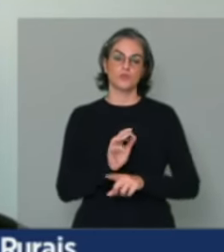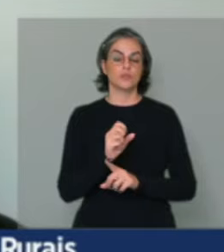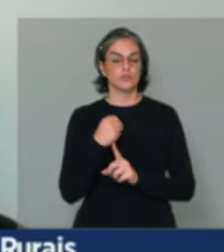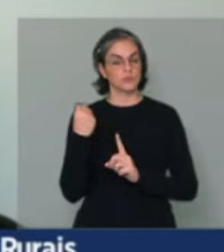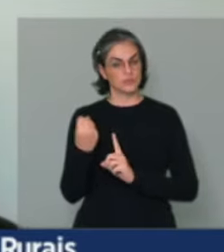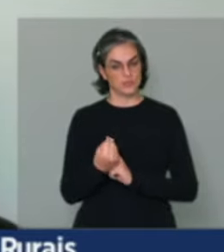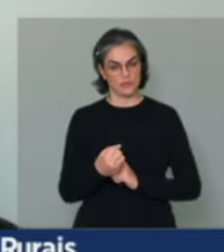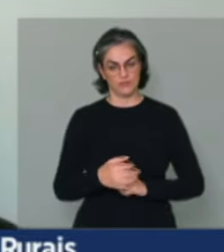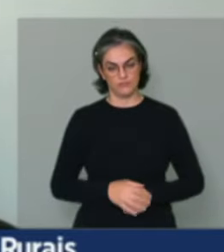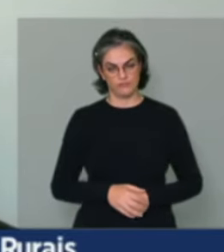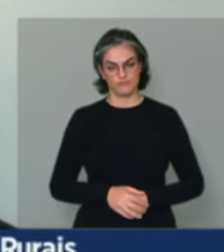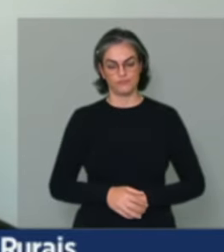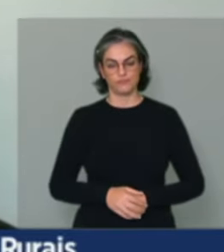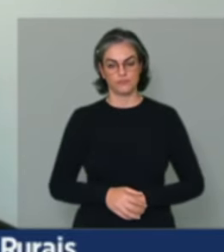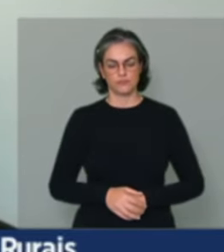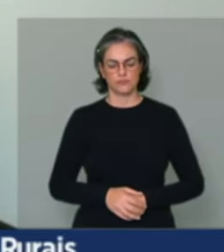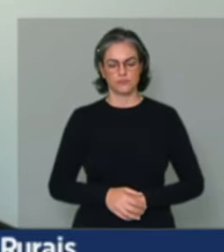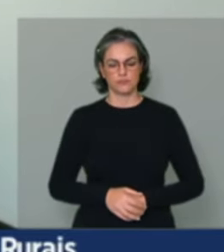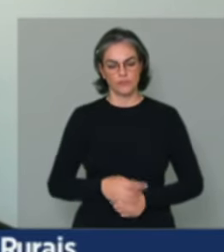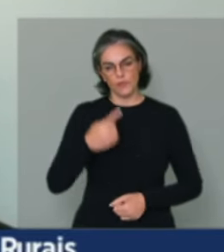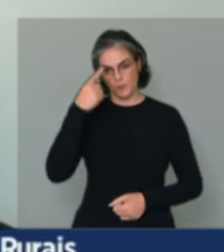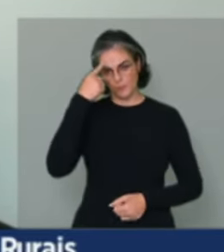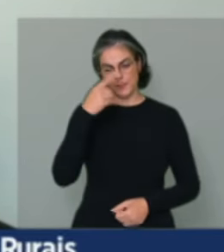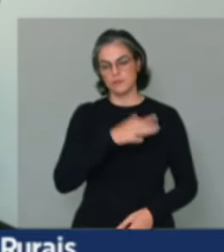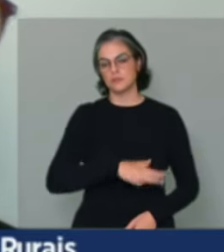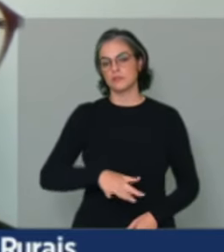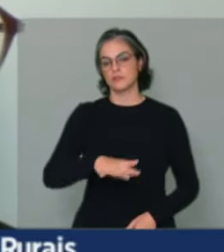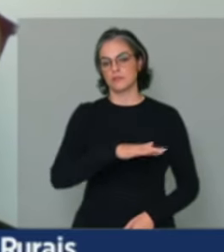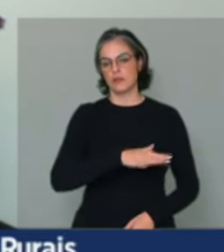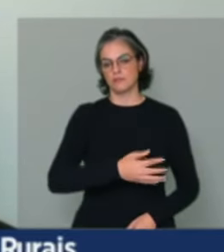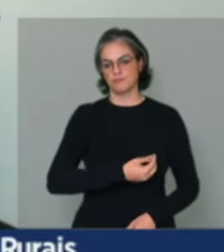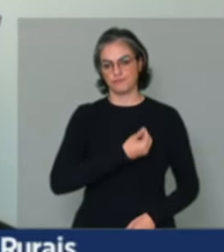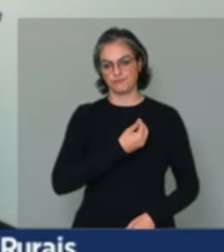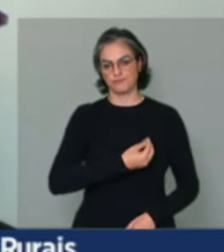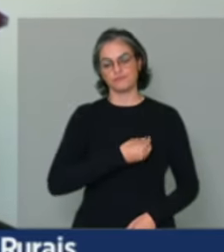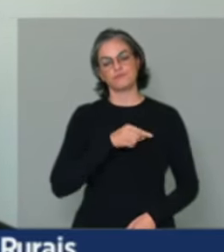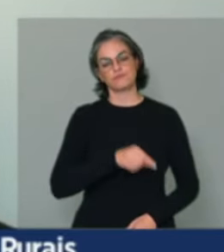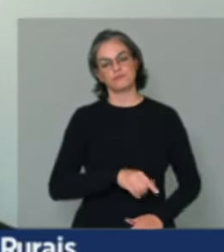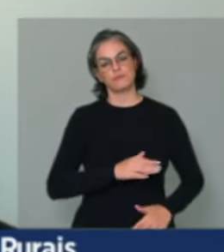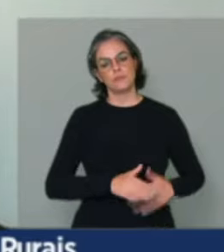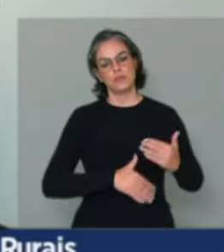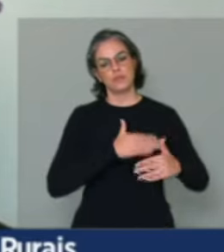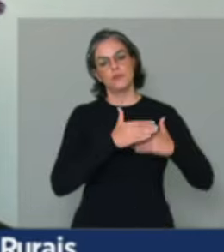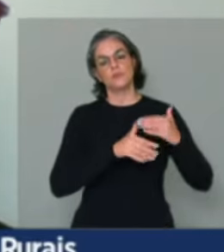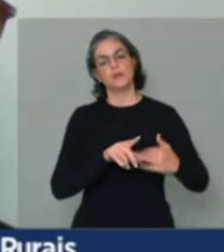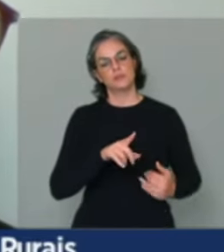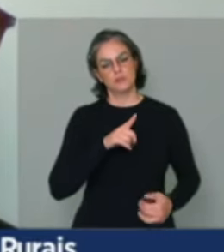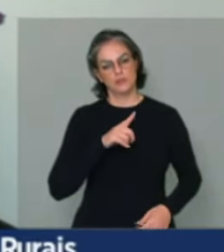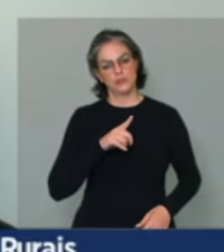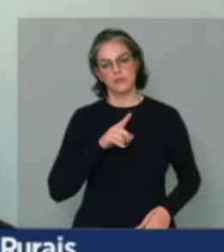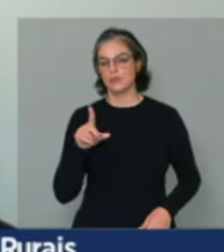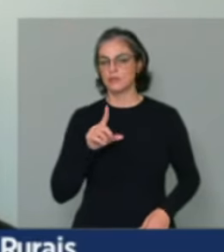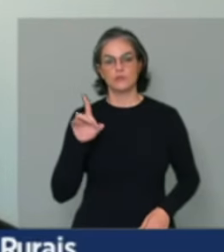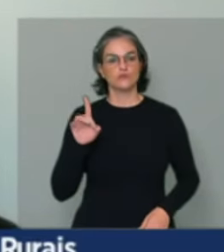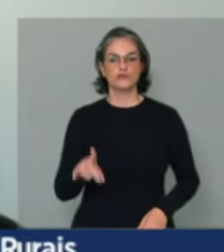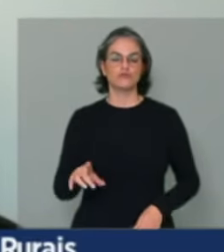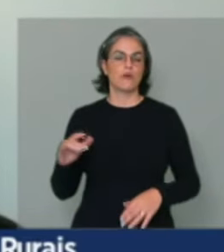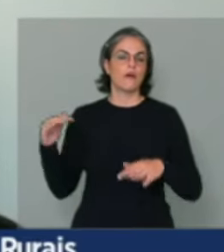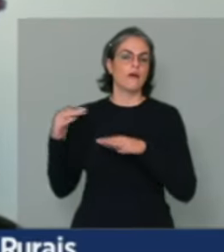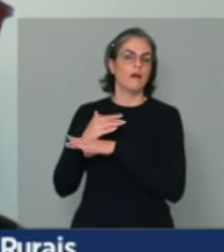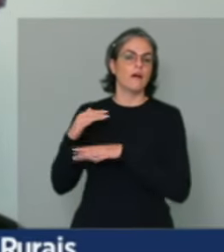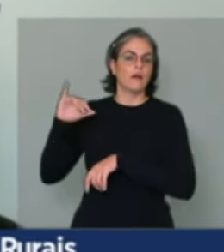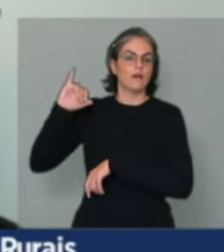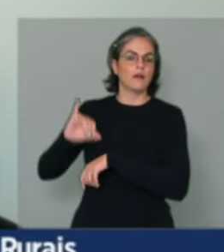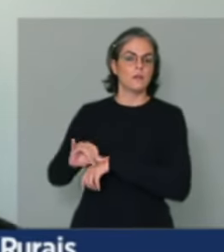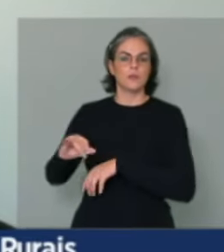ao campo. Então, pensar num campo, numa concepção em que o desenvolvimento, ele esteja no campo e não apenas nos grandes centros, que